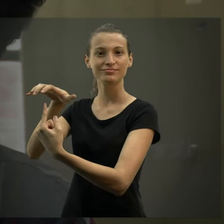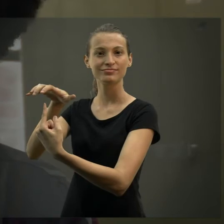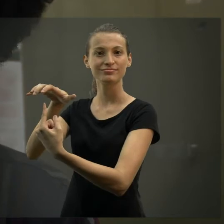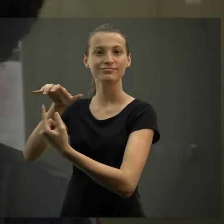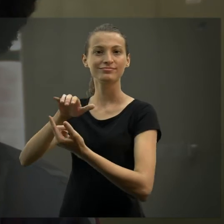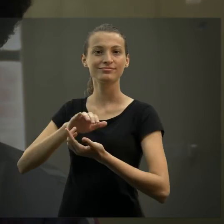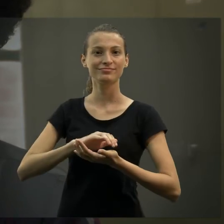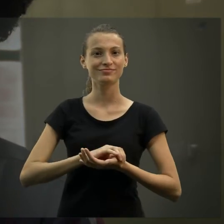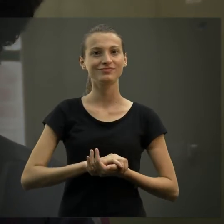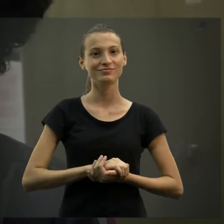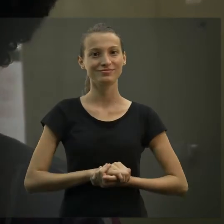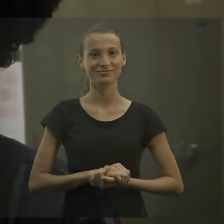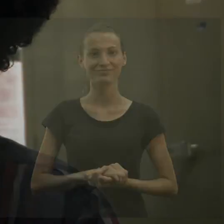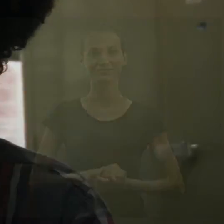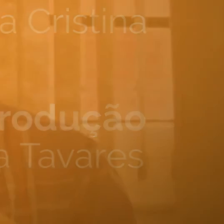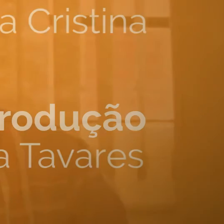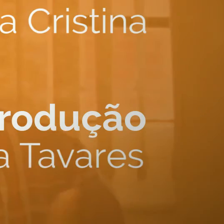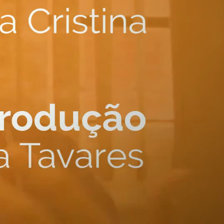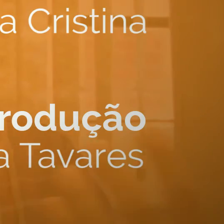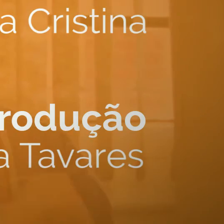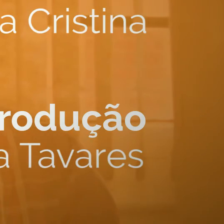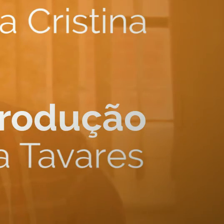tradutores e intérpretes de libras no Brasil.